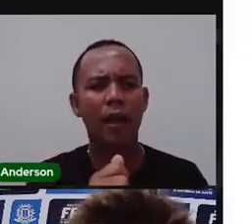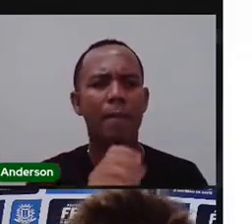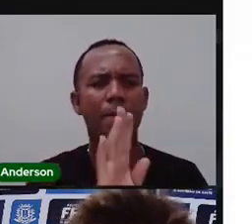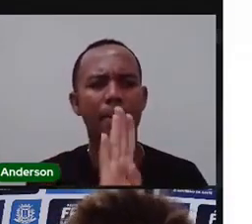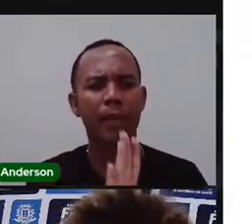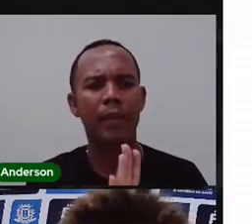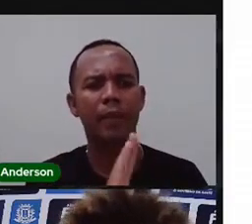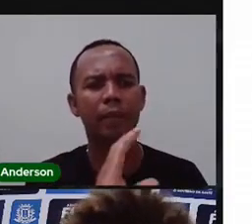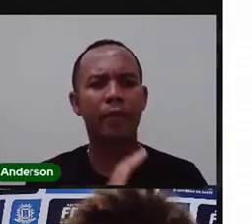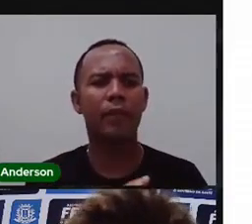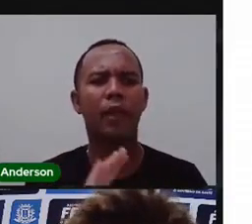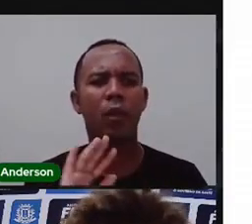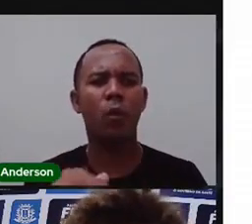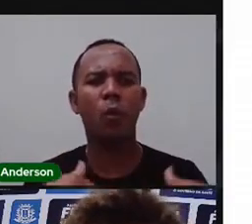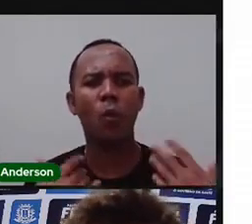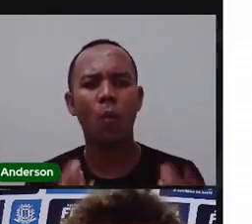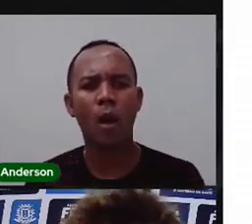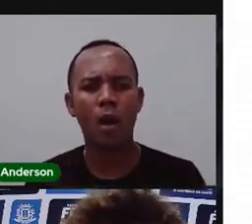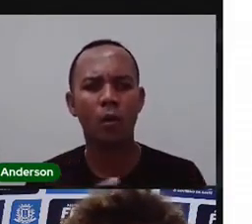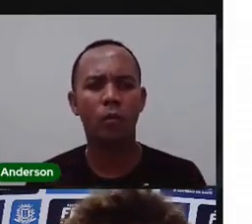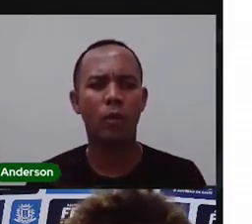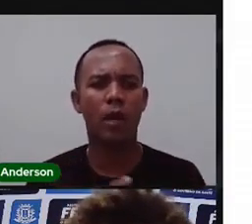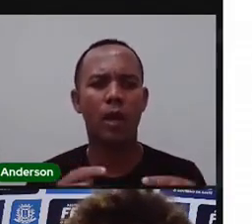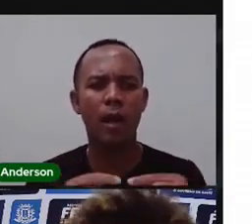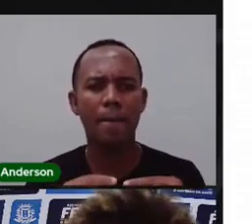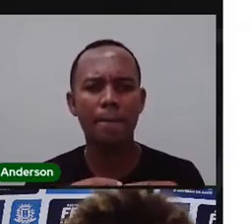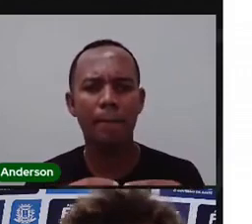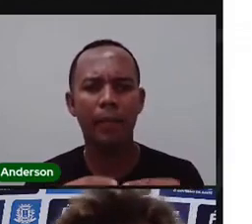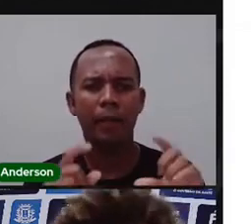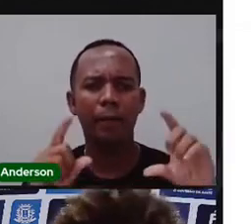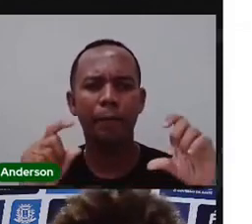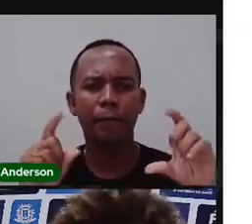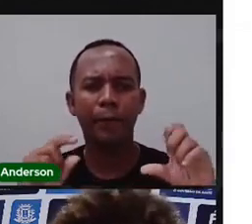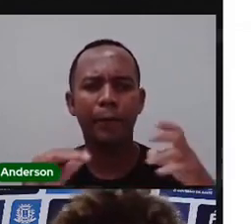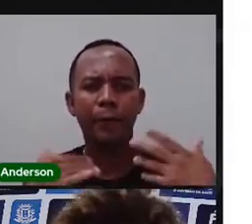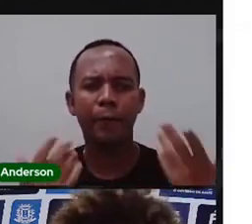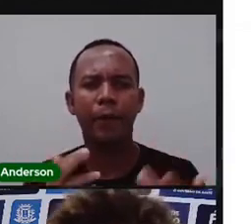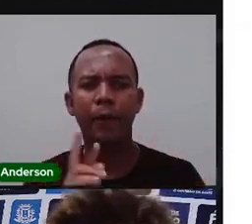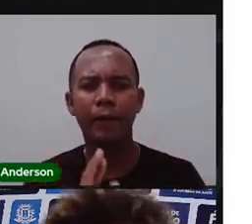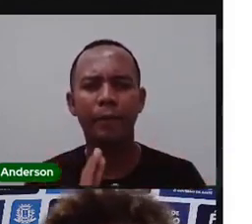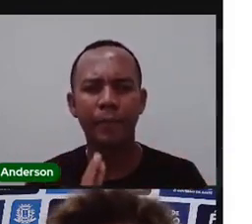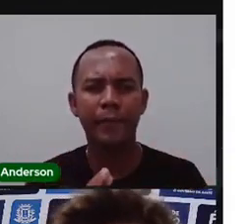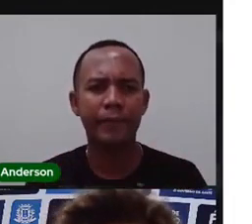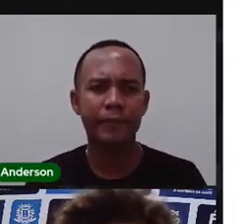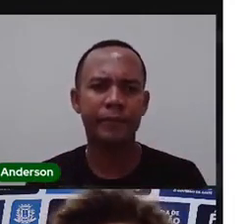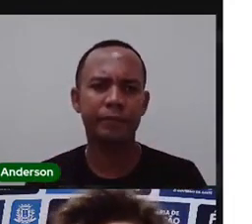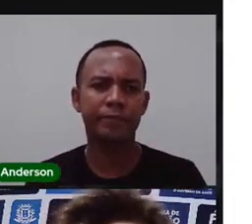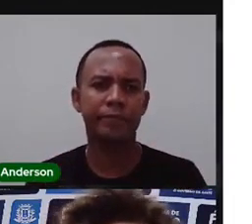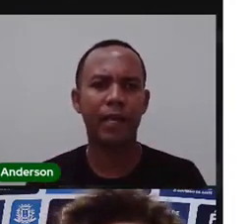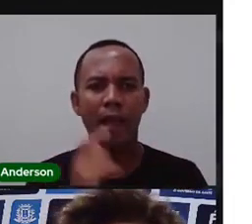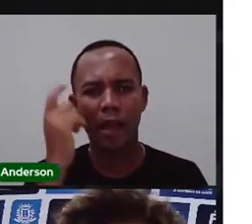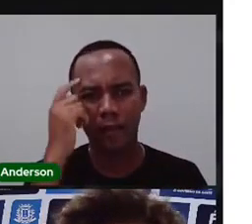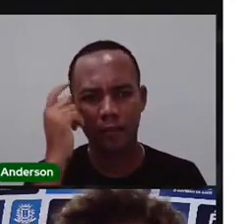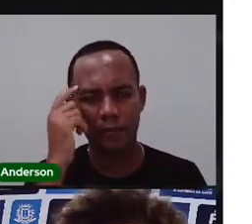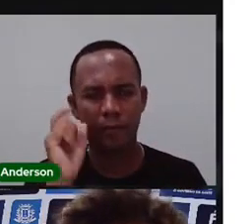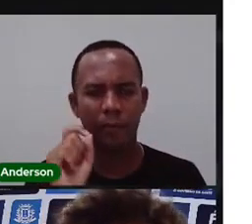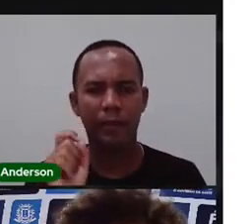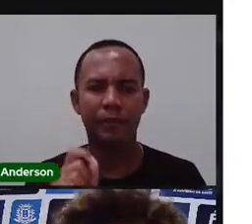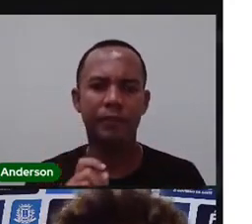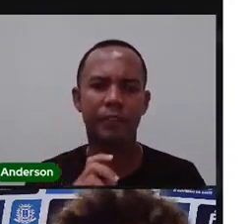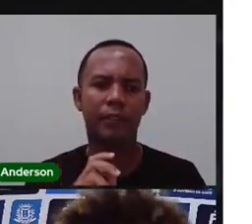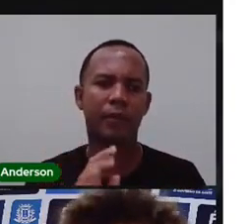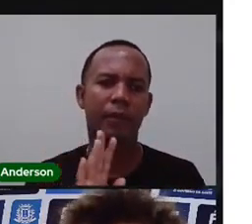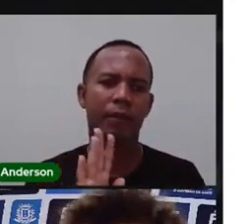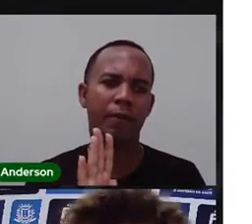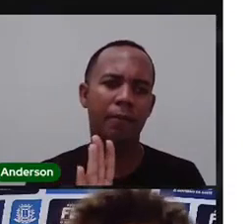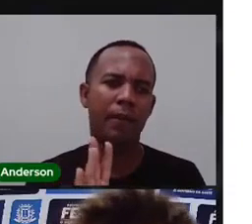agora. Olha, eu acho que é a letra A. Quem acha que é a letra B? Responde aqui embaixo. Eu acho que é a letra B. Ah, eu acho que é a